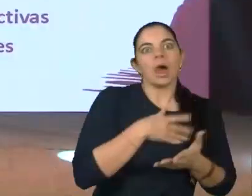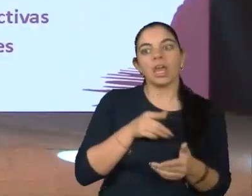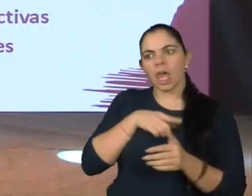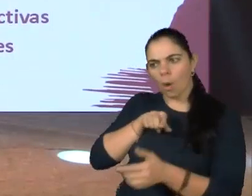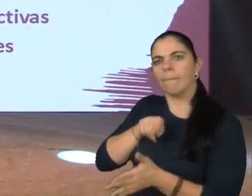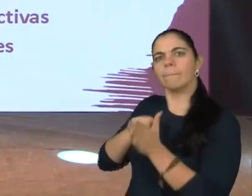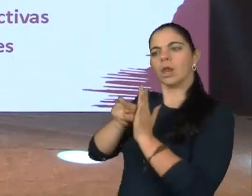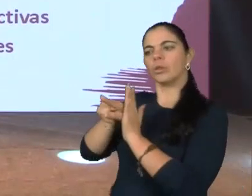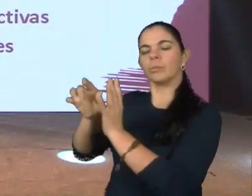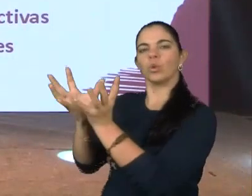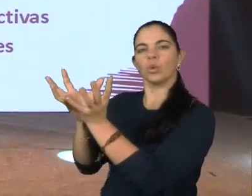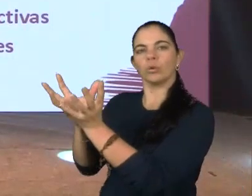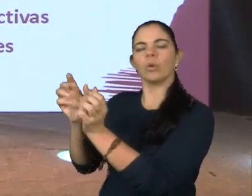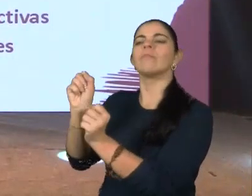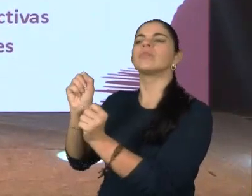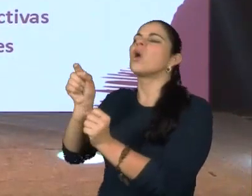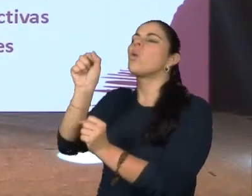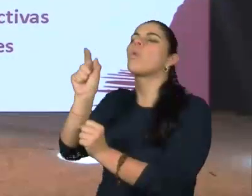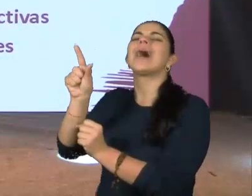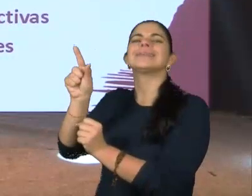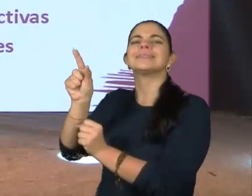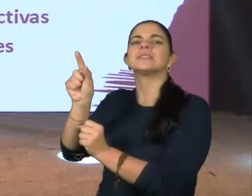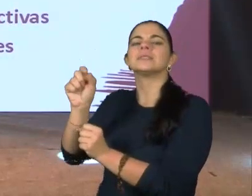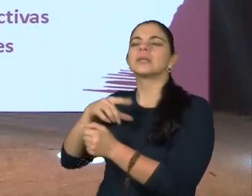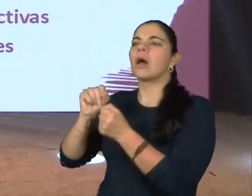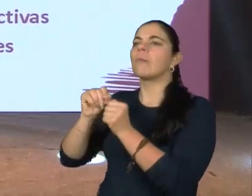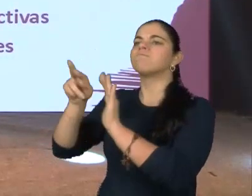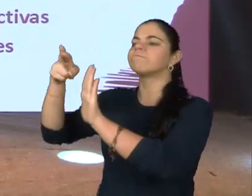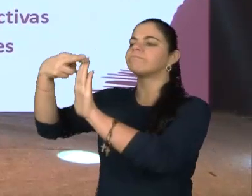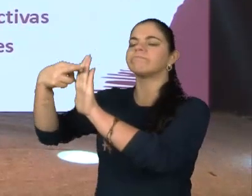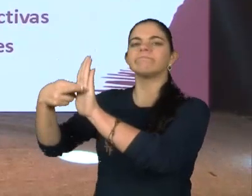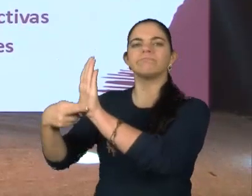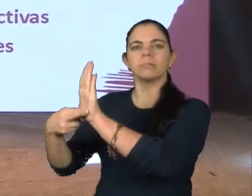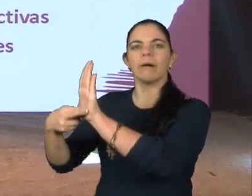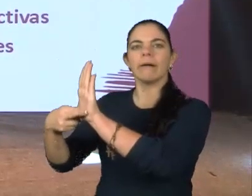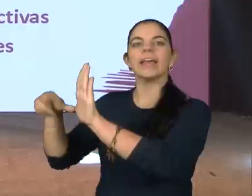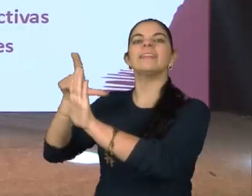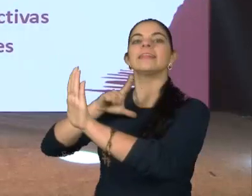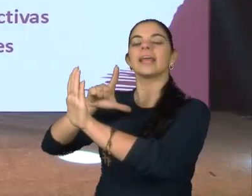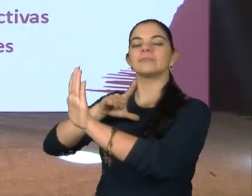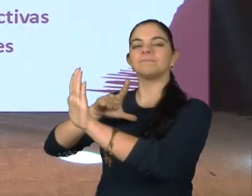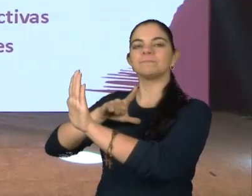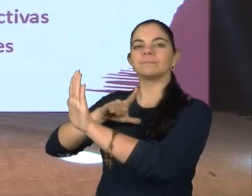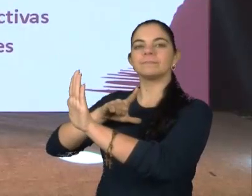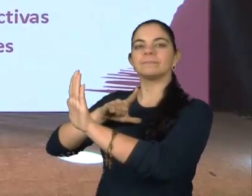referi há pouco sobre quais eram os pré-requisitos. O que deveria acontecer